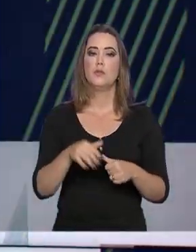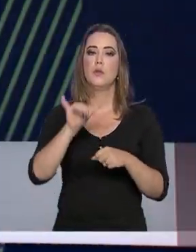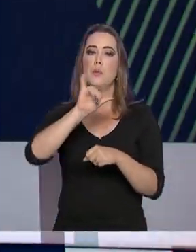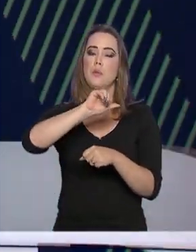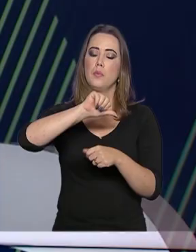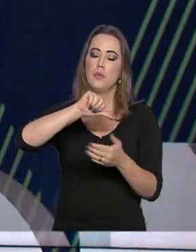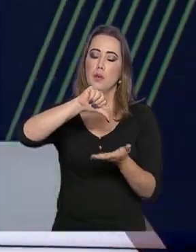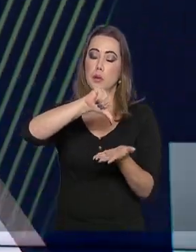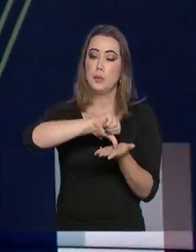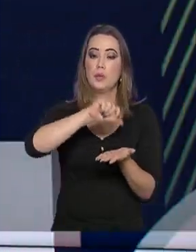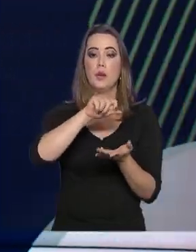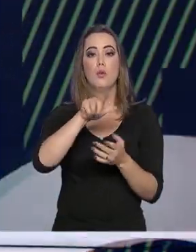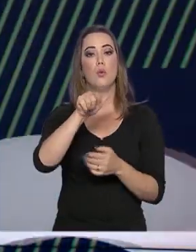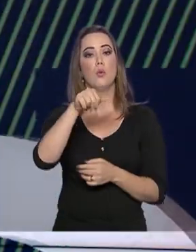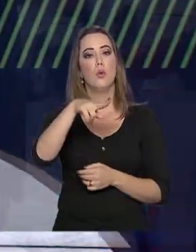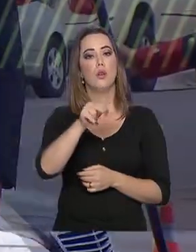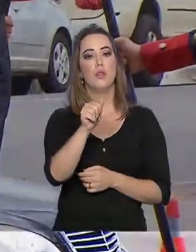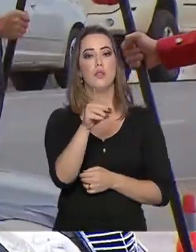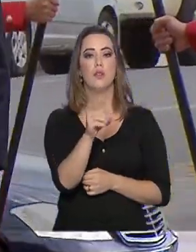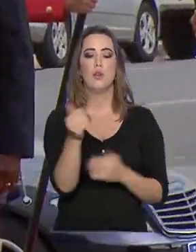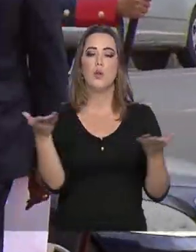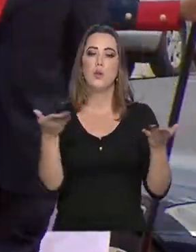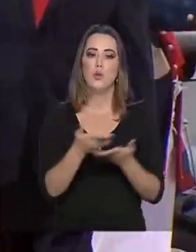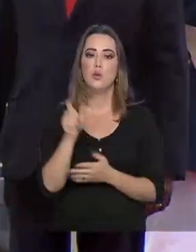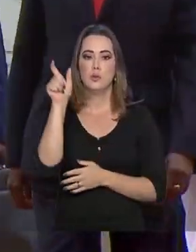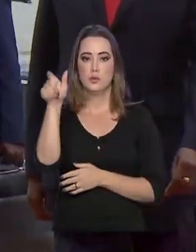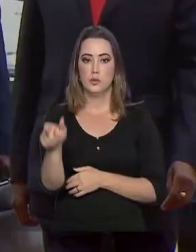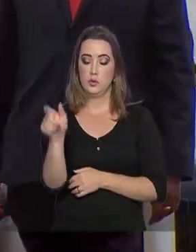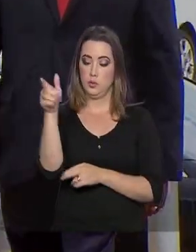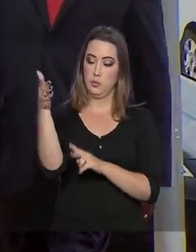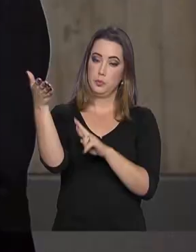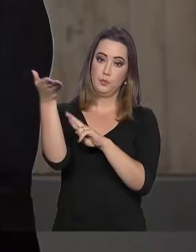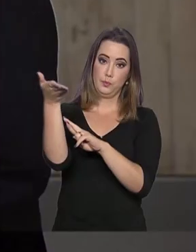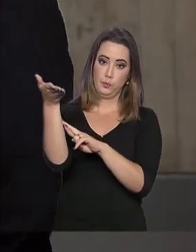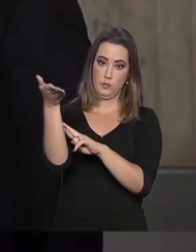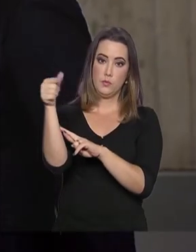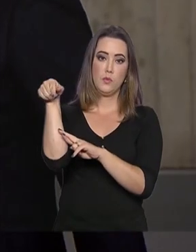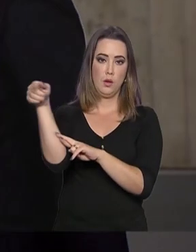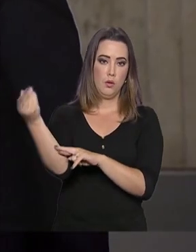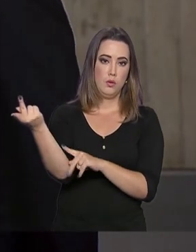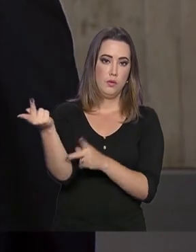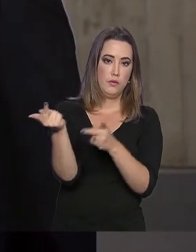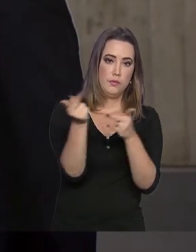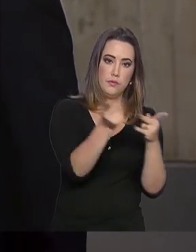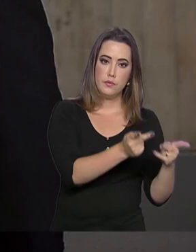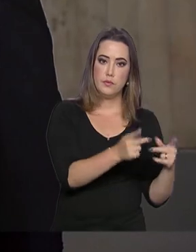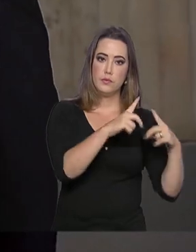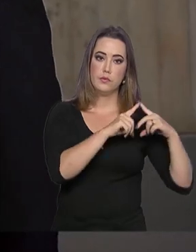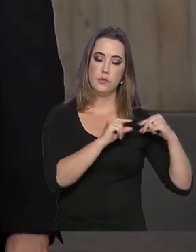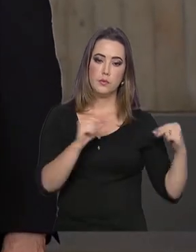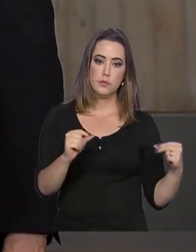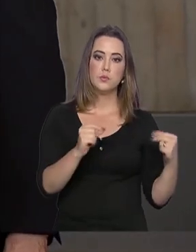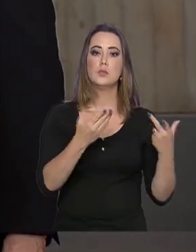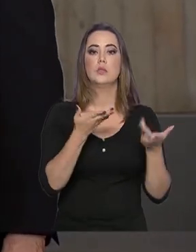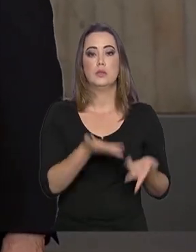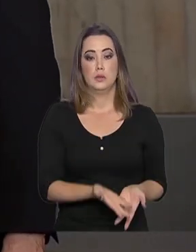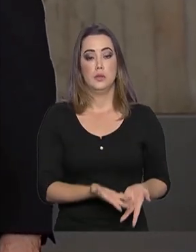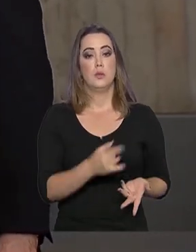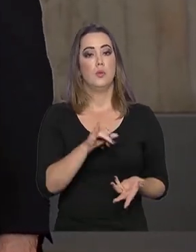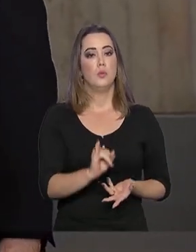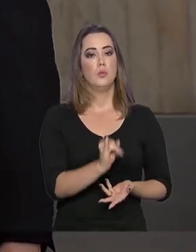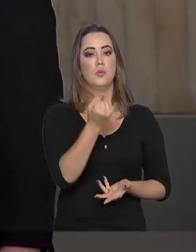esteve na capital, Luanda, e hoje foi a vez do chanceler angolano Manuel Domingos Augusto retribuir a visita.